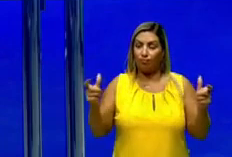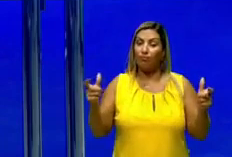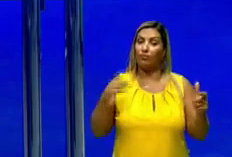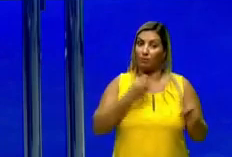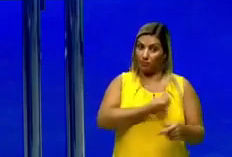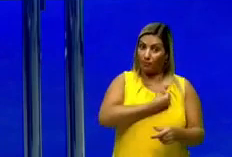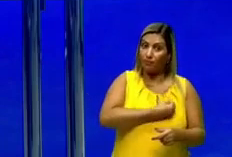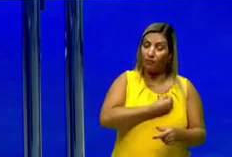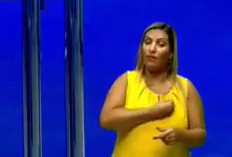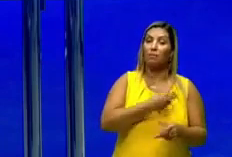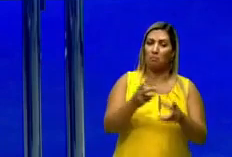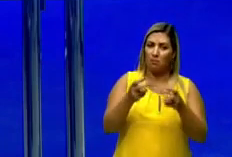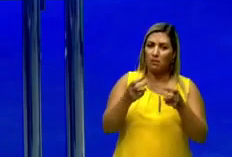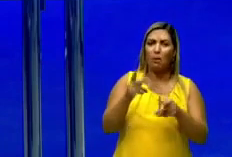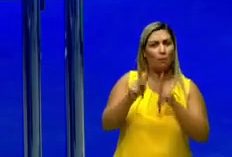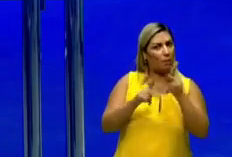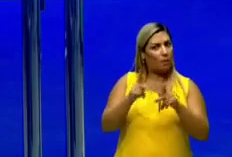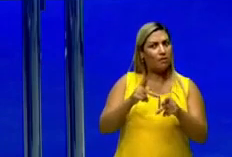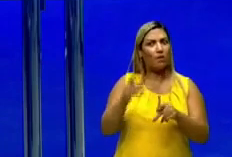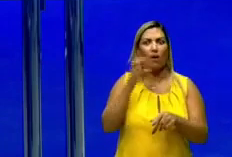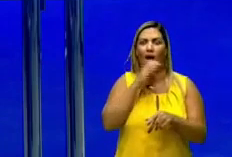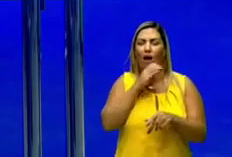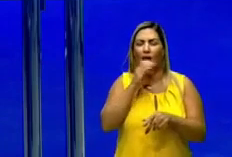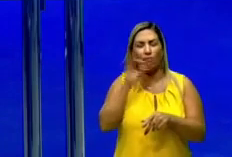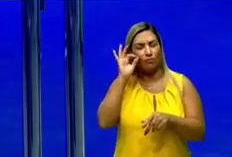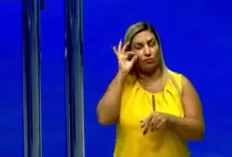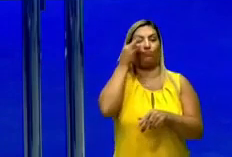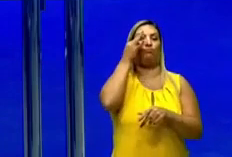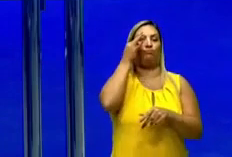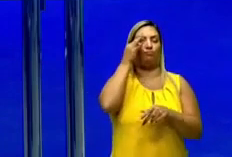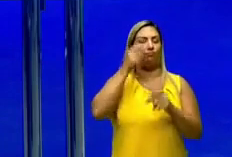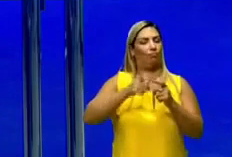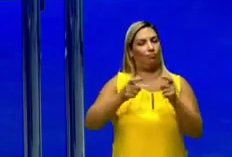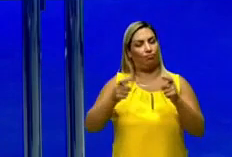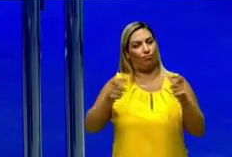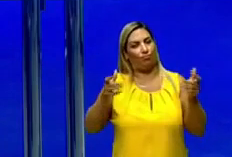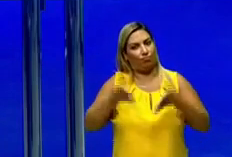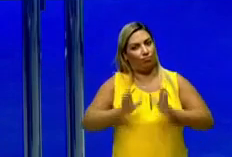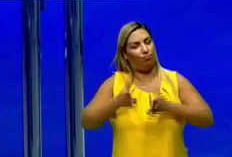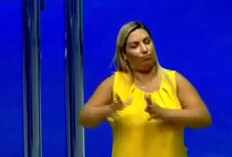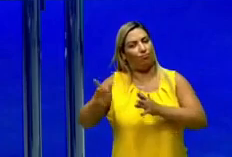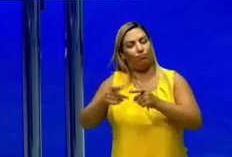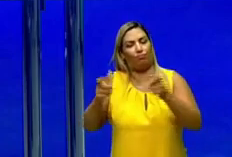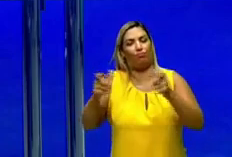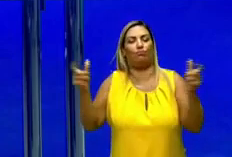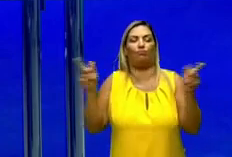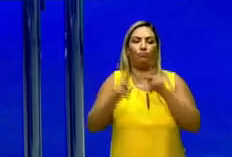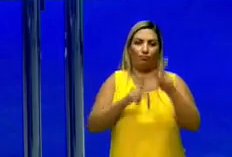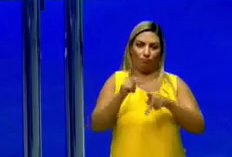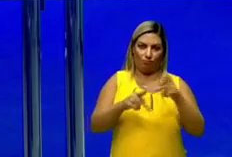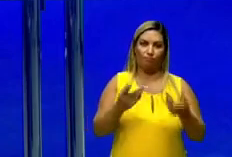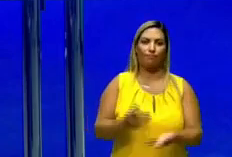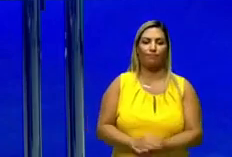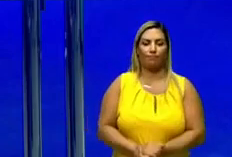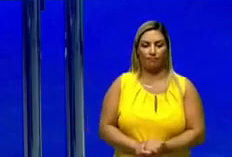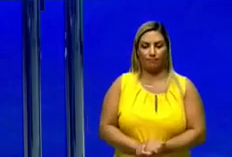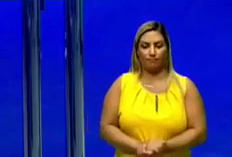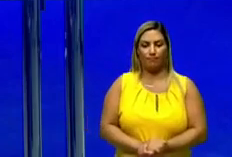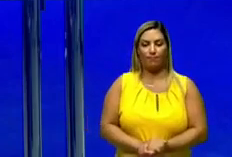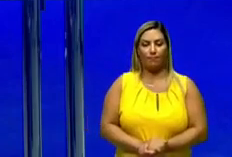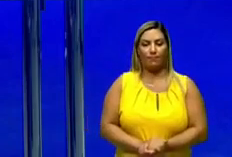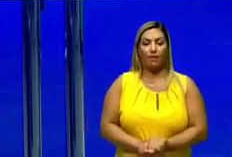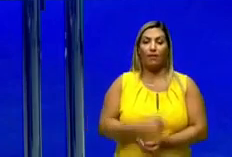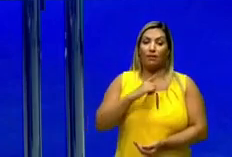aí é muito grande. A população está crescendo em uma velocidade acelerada. Então nisso, o que nós temos? O